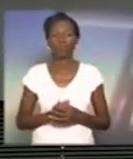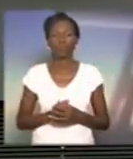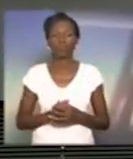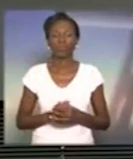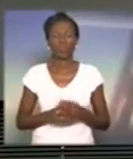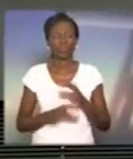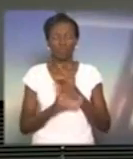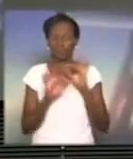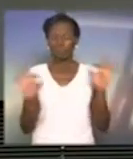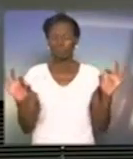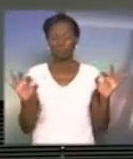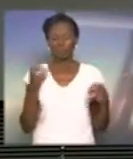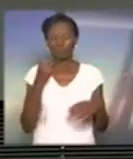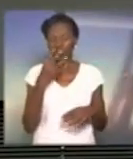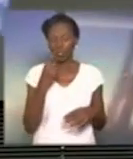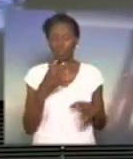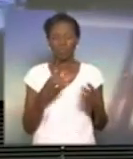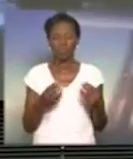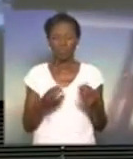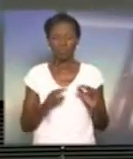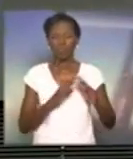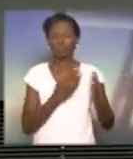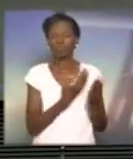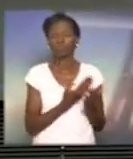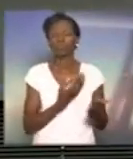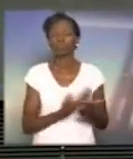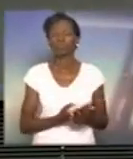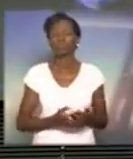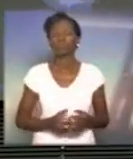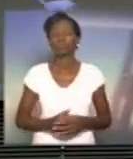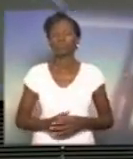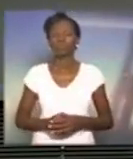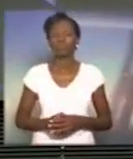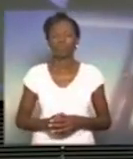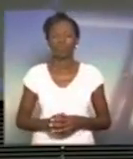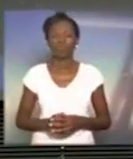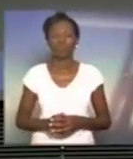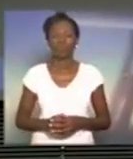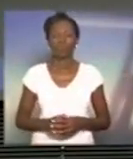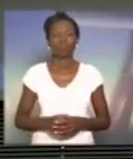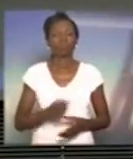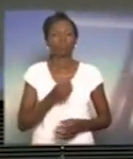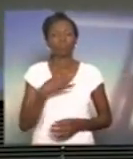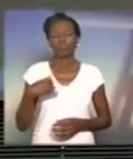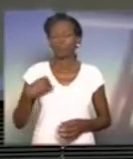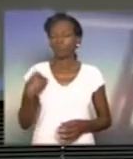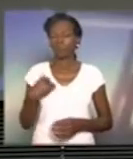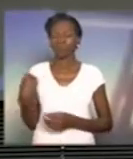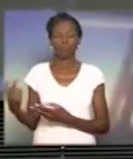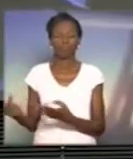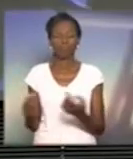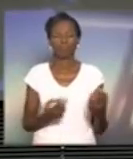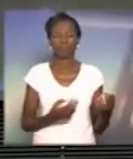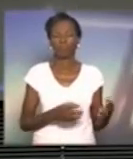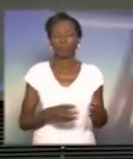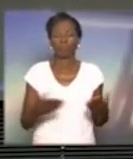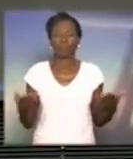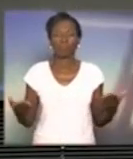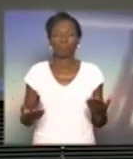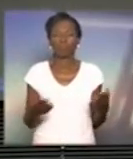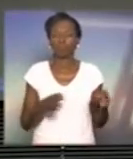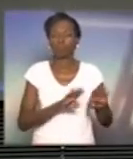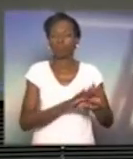É excelente, a escola é excelente, ela tem uma excelente classificação, são crianças da mesma faixa etária e aí eles querem fechar